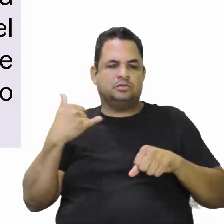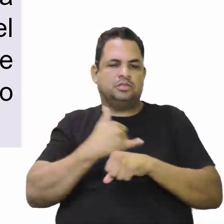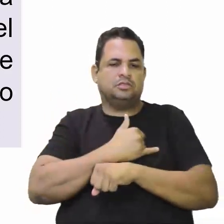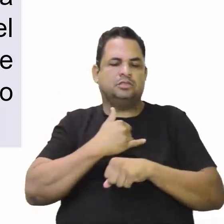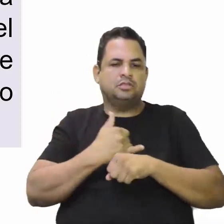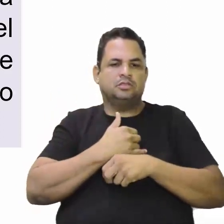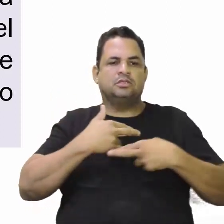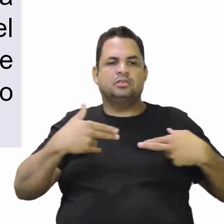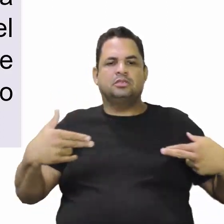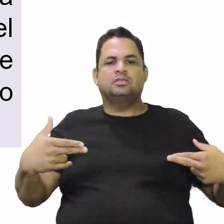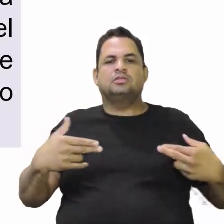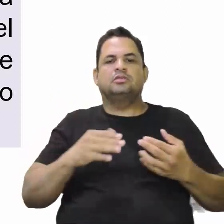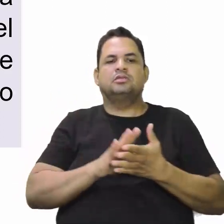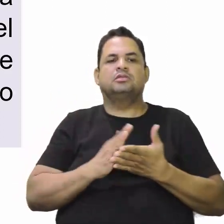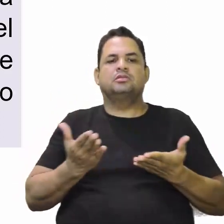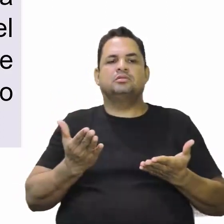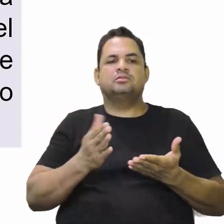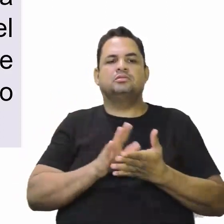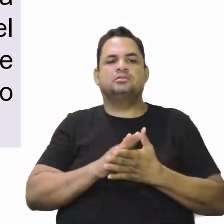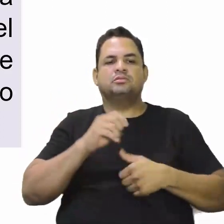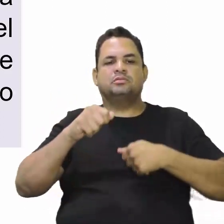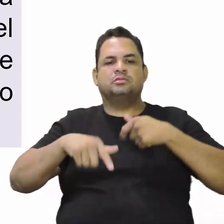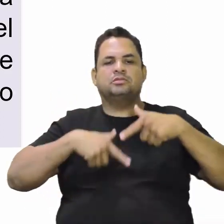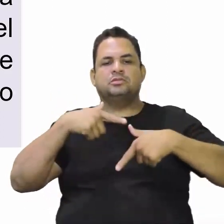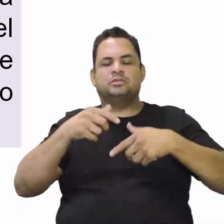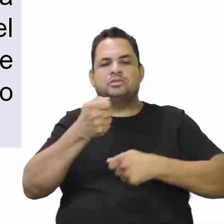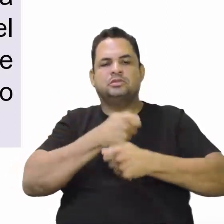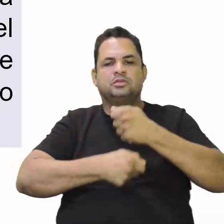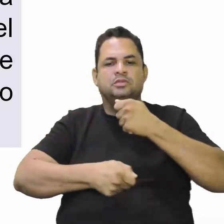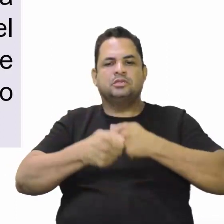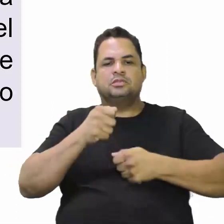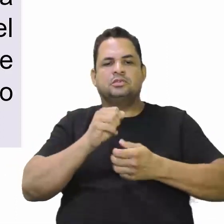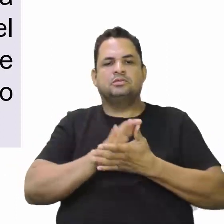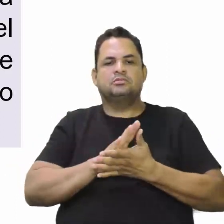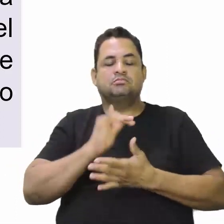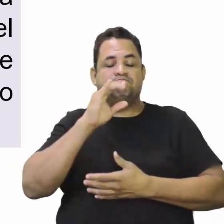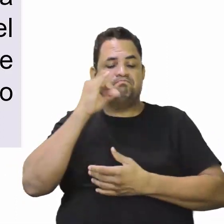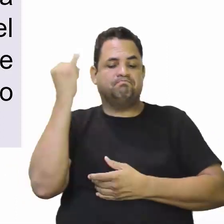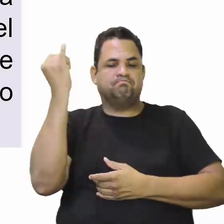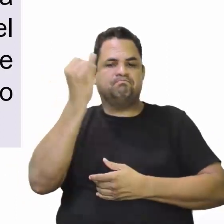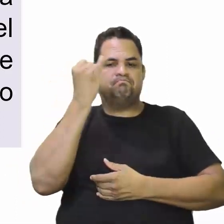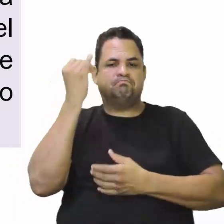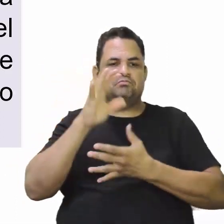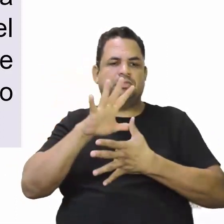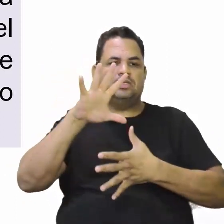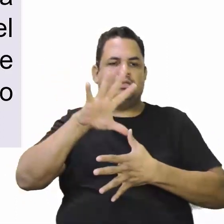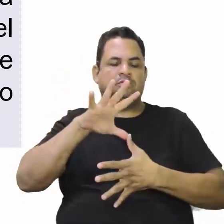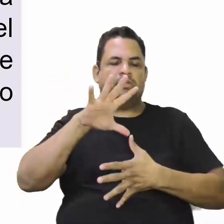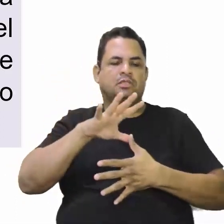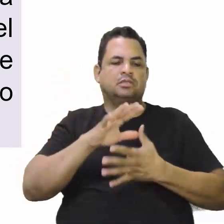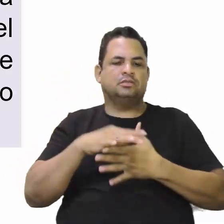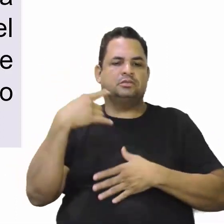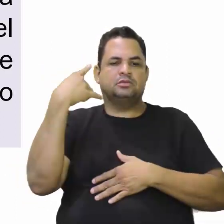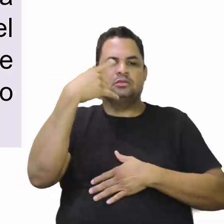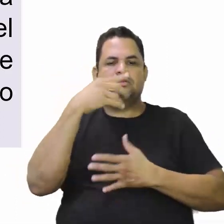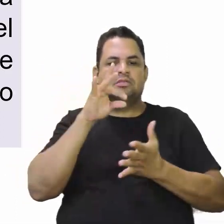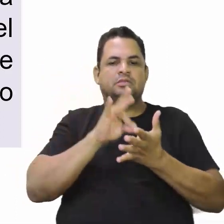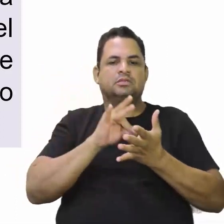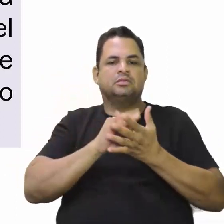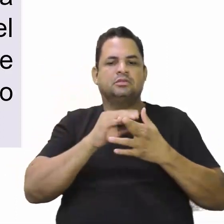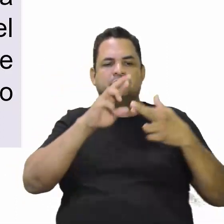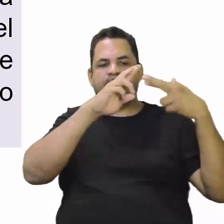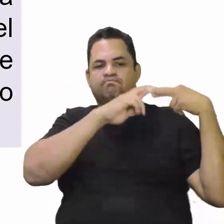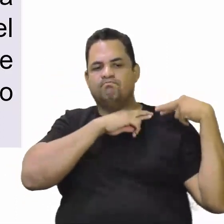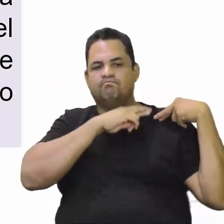A exploração mineradora vai ser a atividade econômica mais importante da América Espanhola. Na verdade, vai ser a